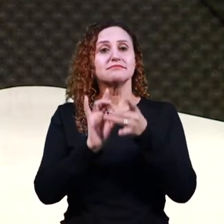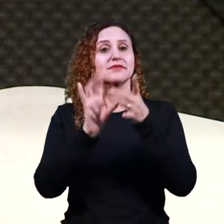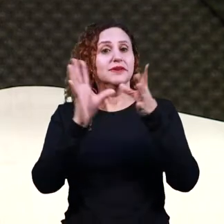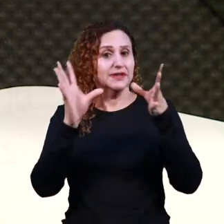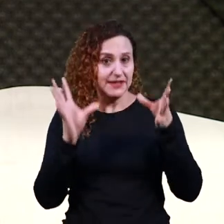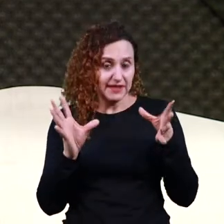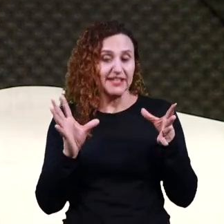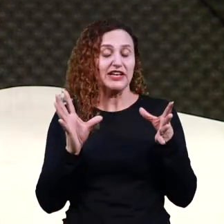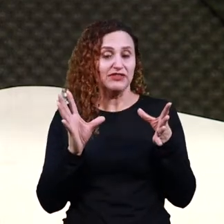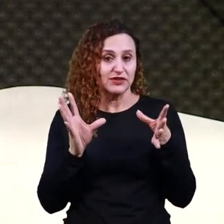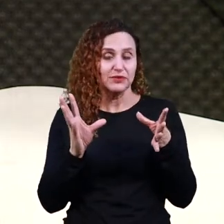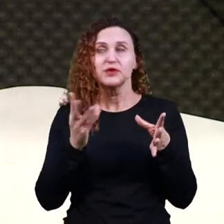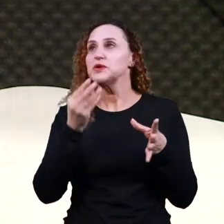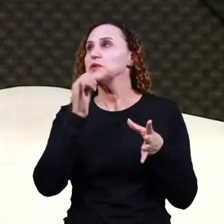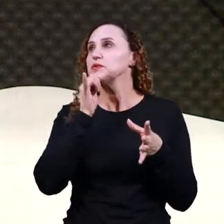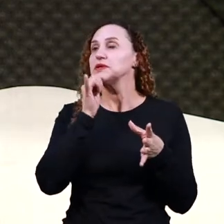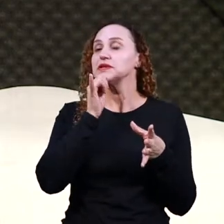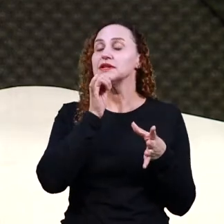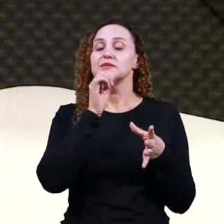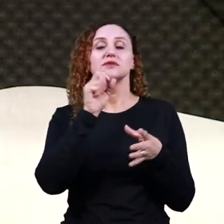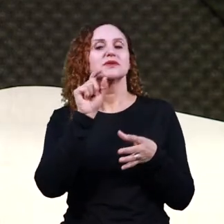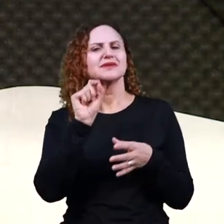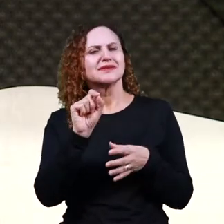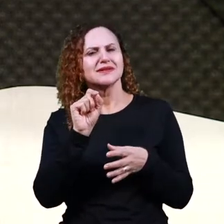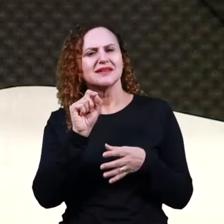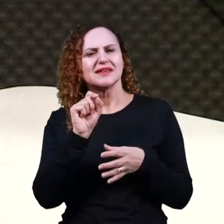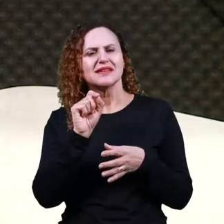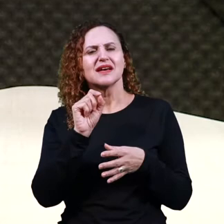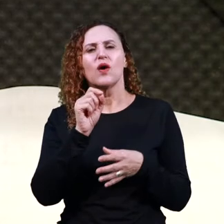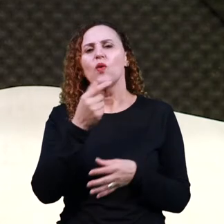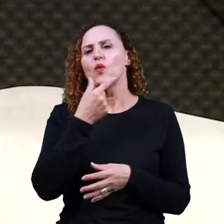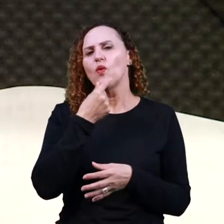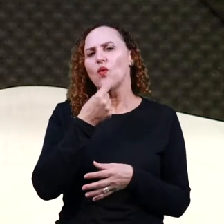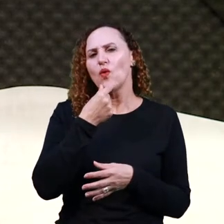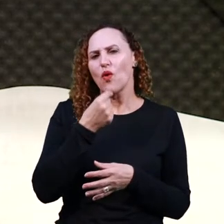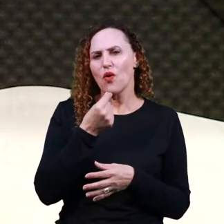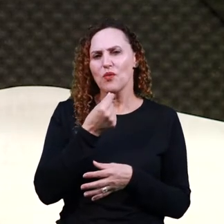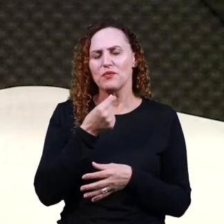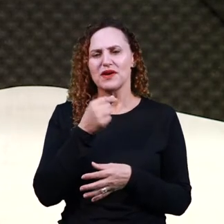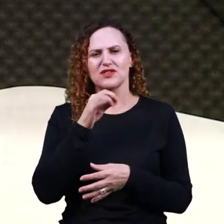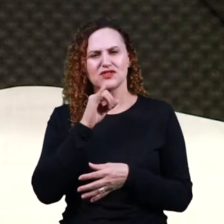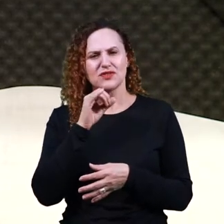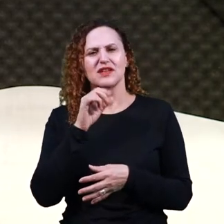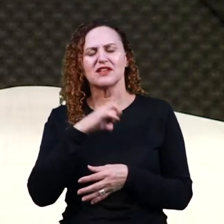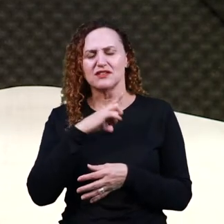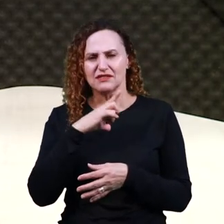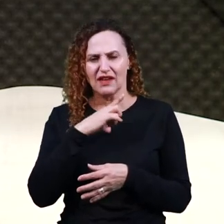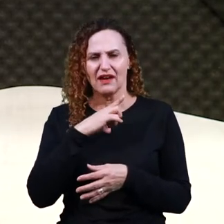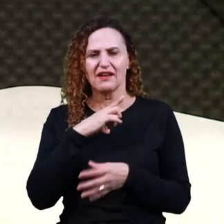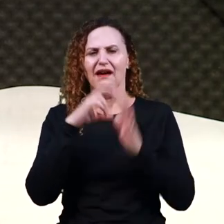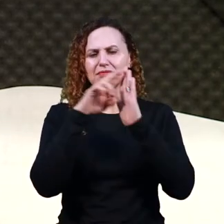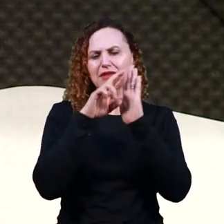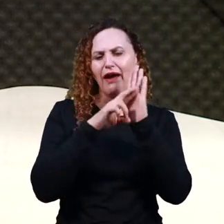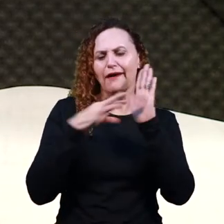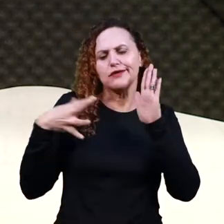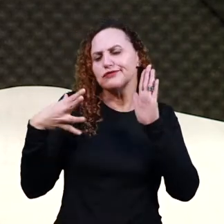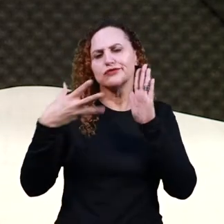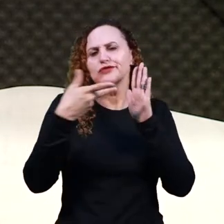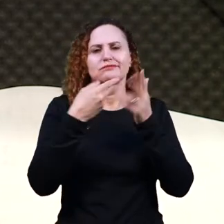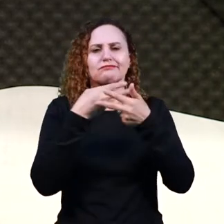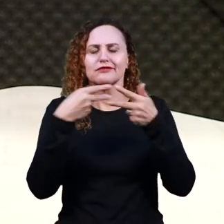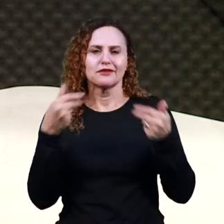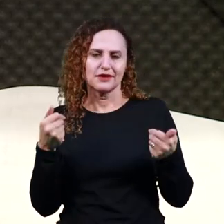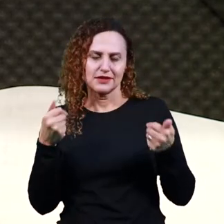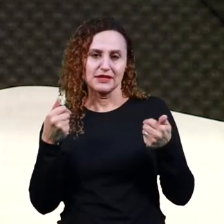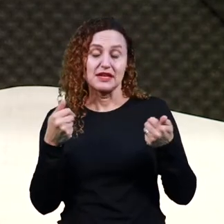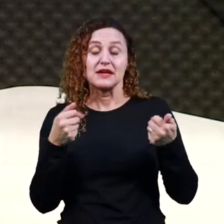se o homem tivesse, então, a medida de todas as coisas. No teatro de Gil Vicente ou teatro vicentino,